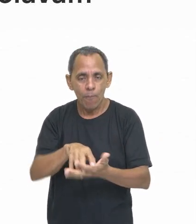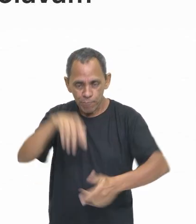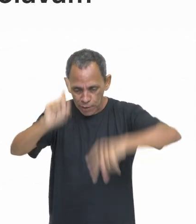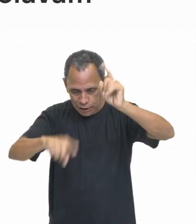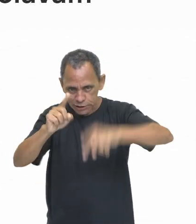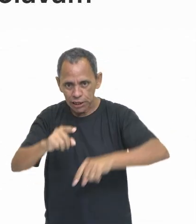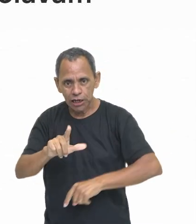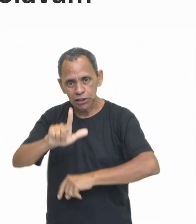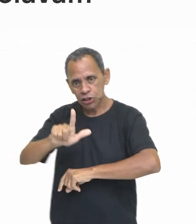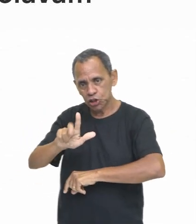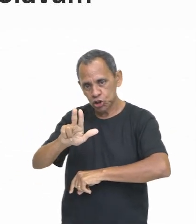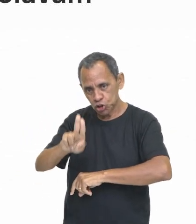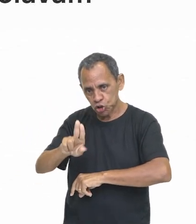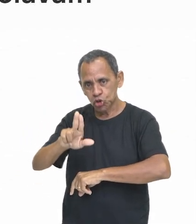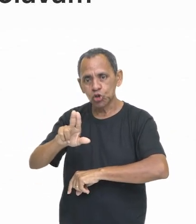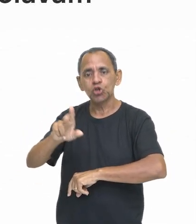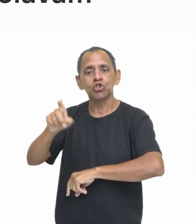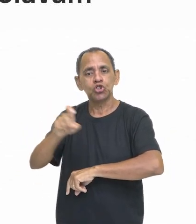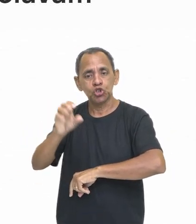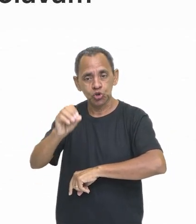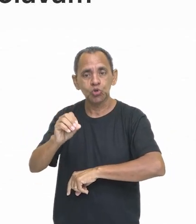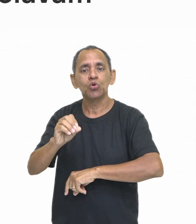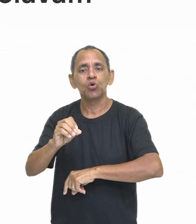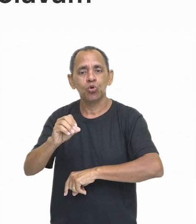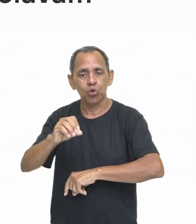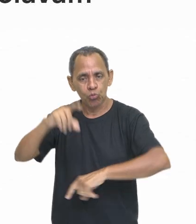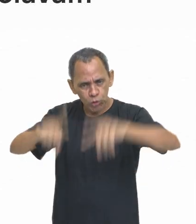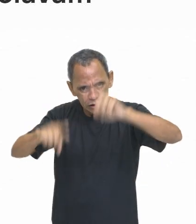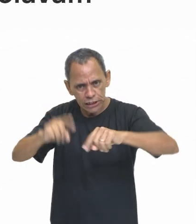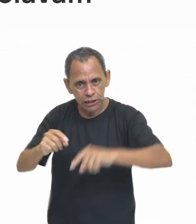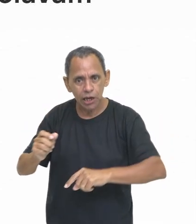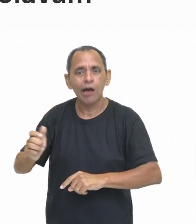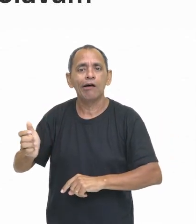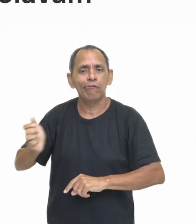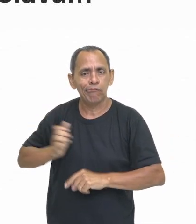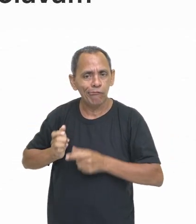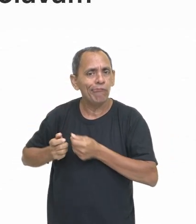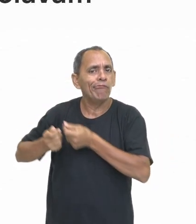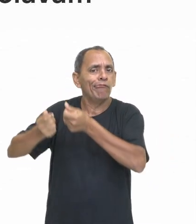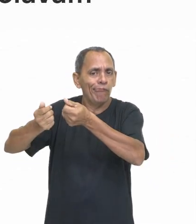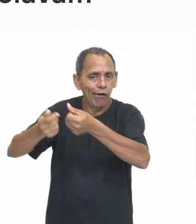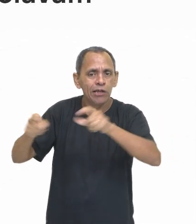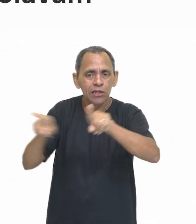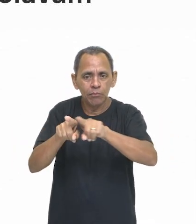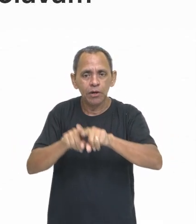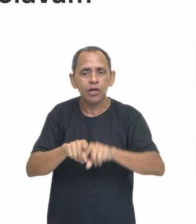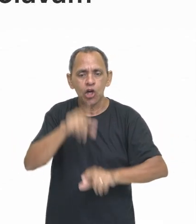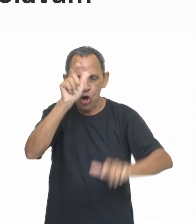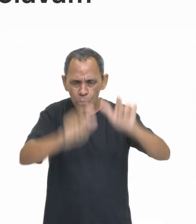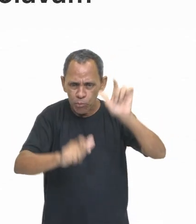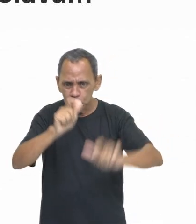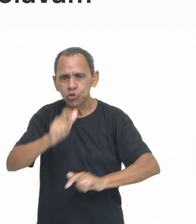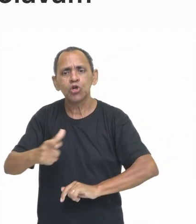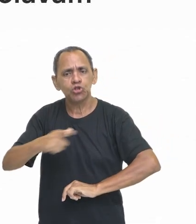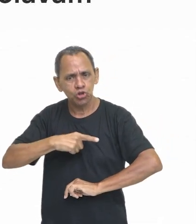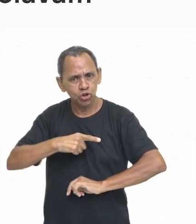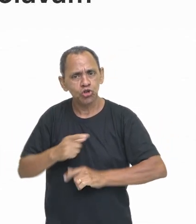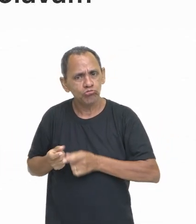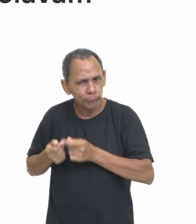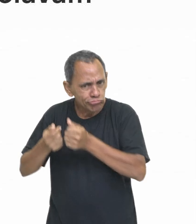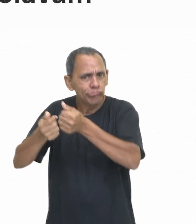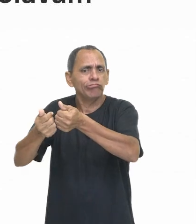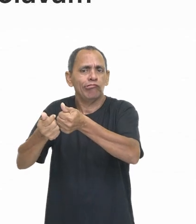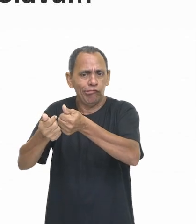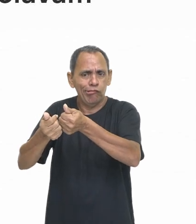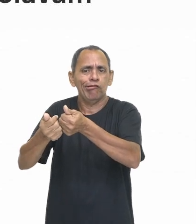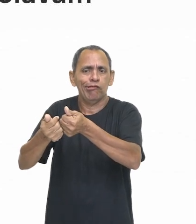quer dizer? Que eram produtos caros. Se é luxuoso, quer dizer que é caro e só pessoas com muito e muito... Já disse que